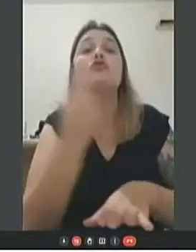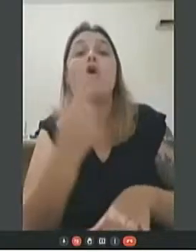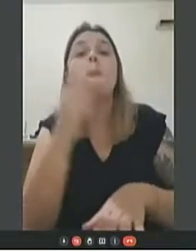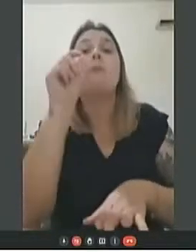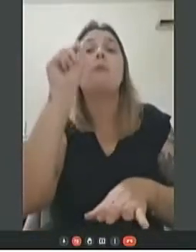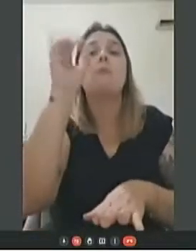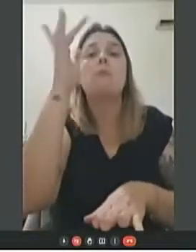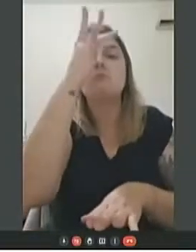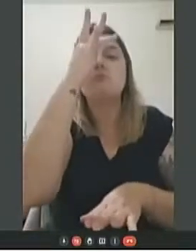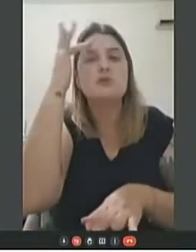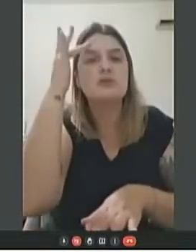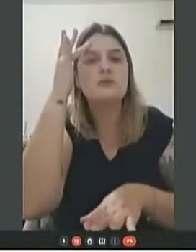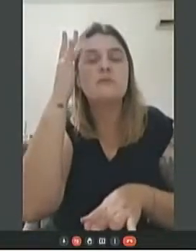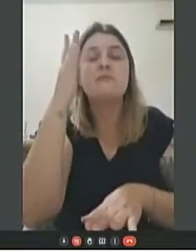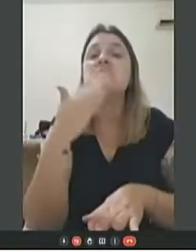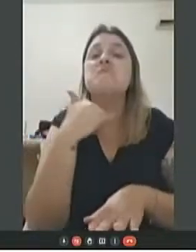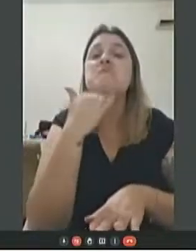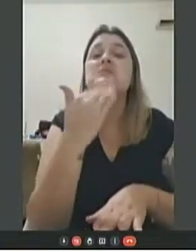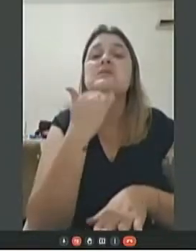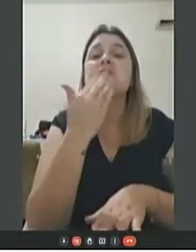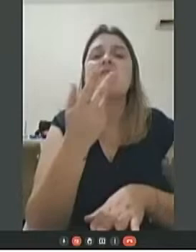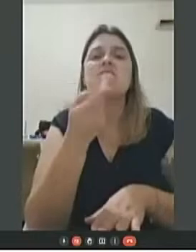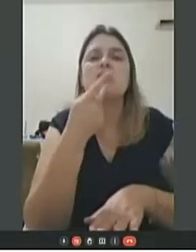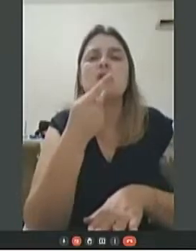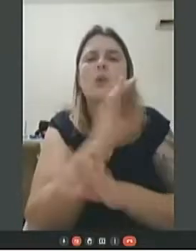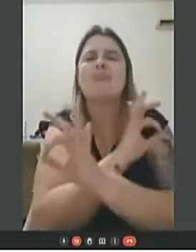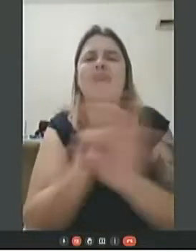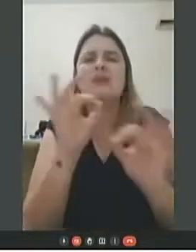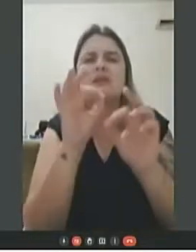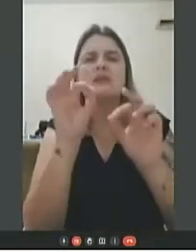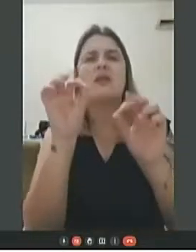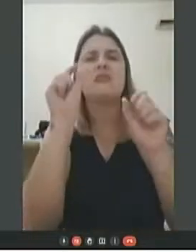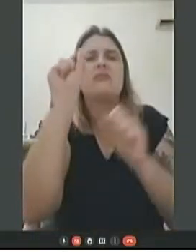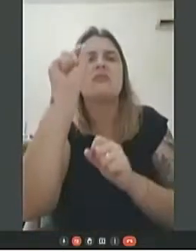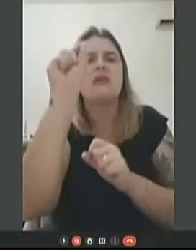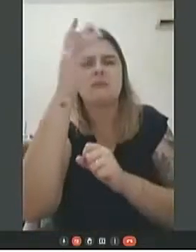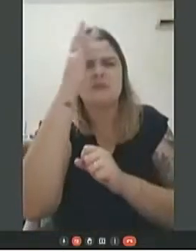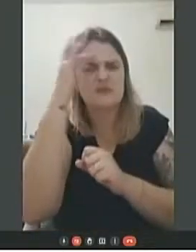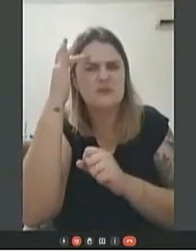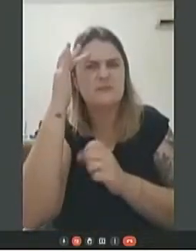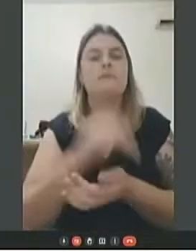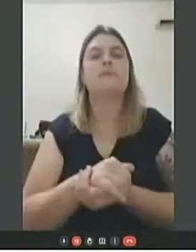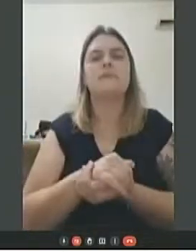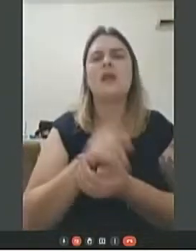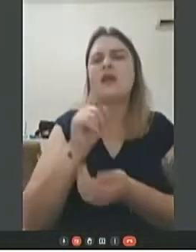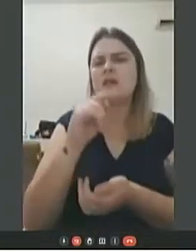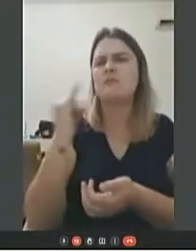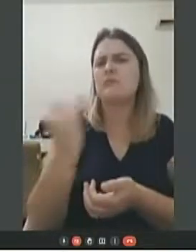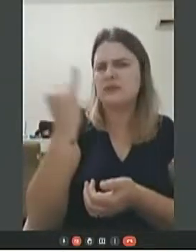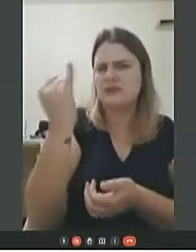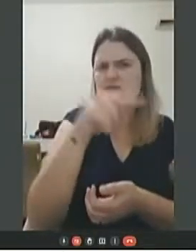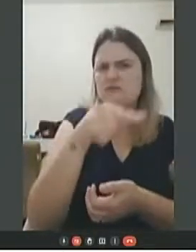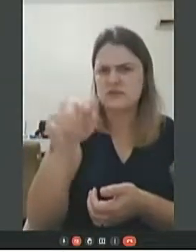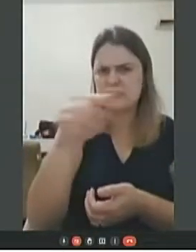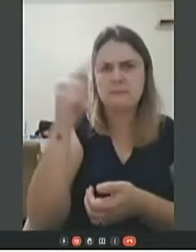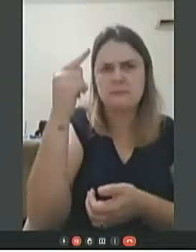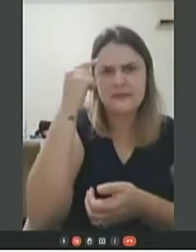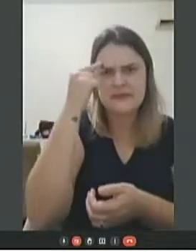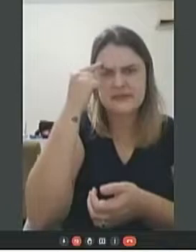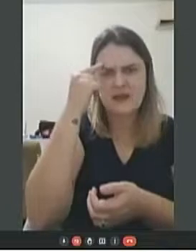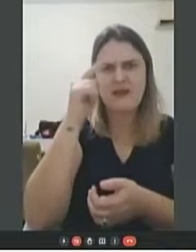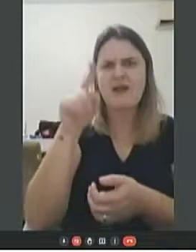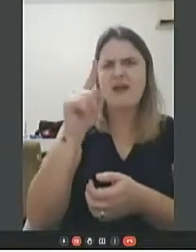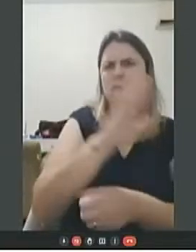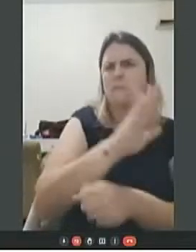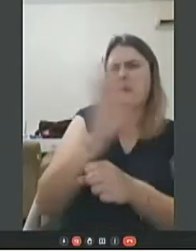Ninguém toca no assunto. É importante colocar, eu trouxe aqui para vocês, esse é um slide que a